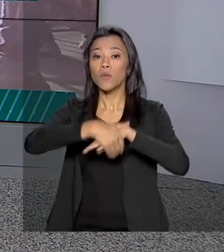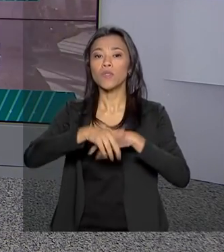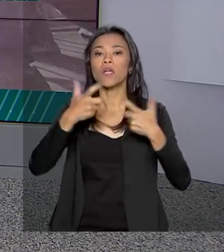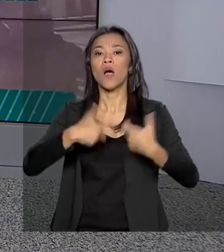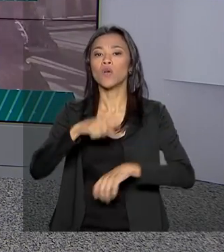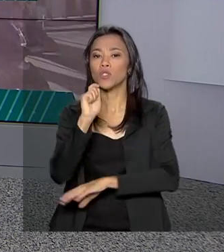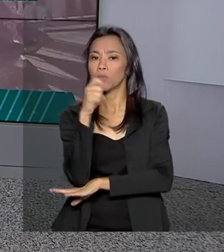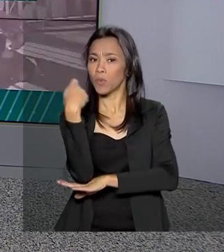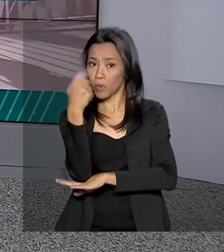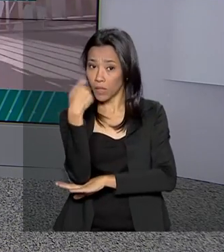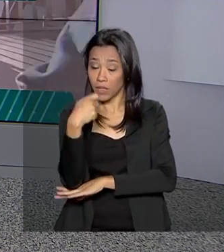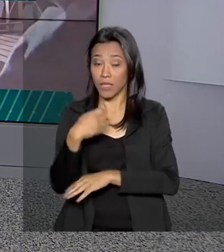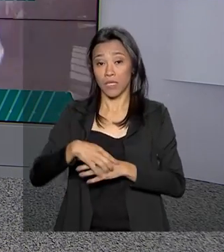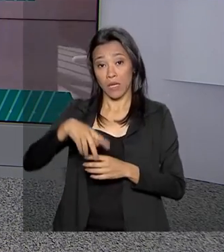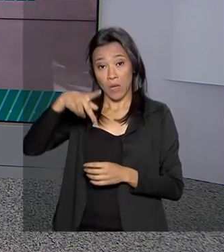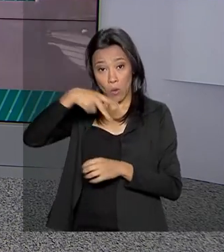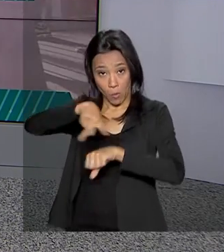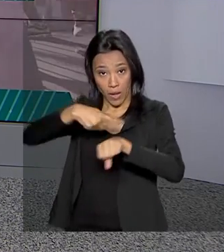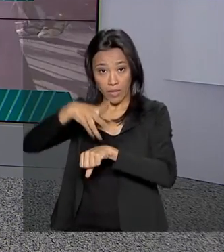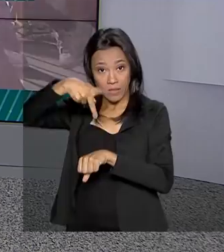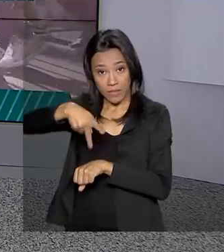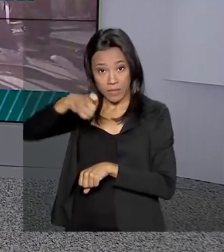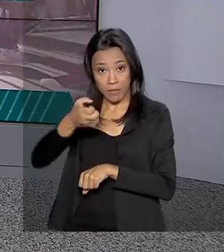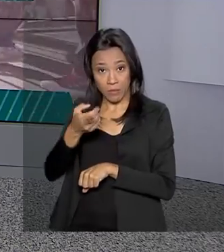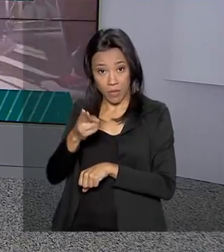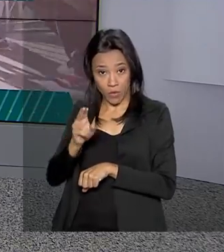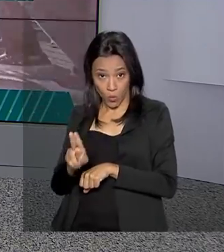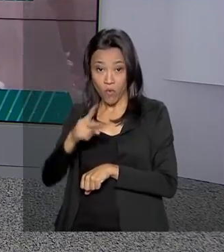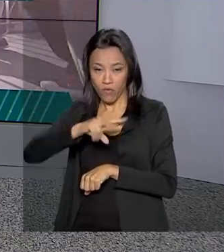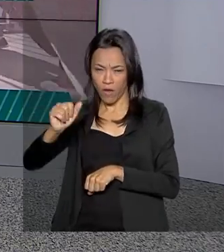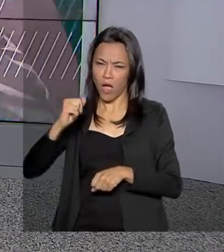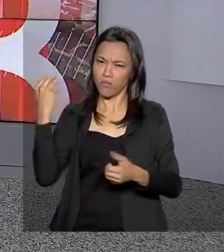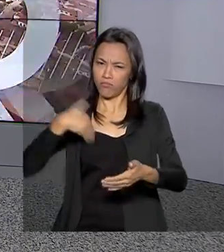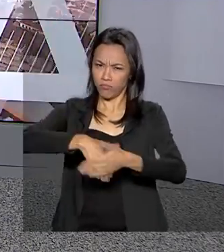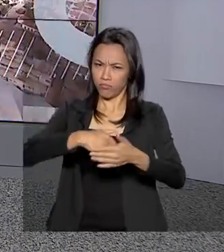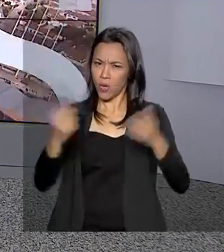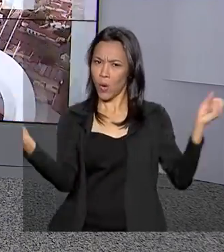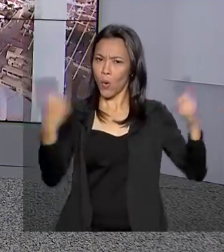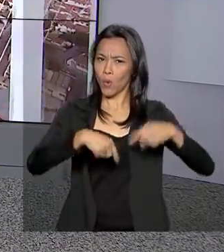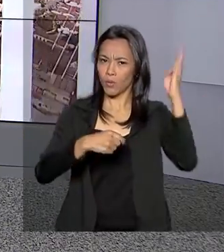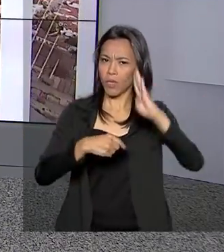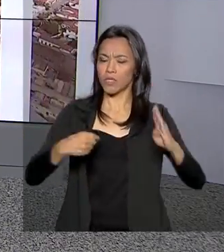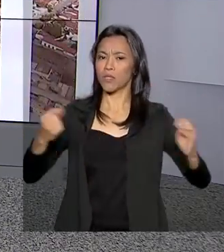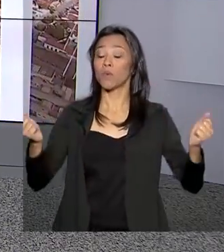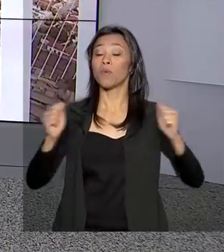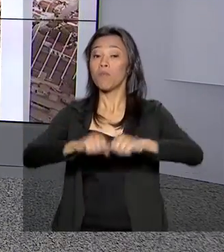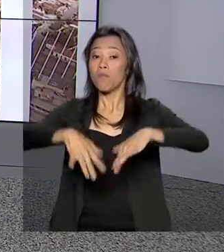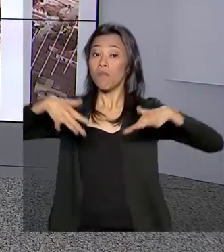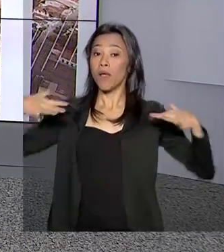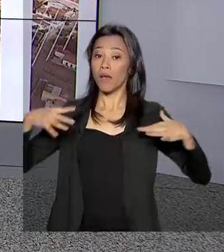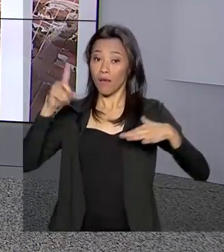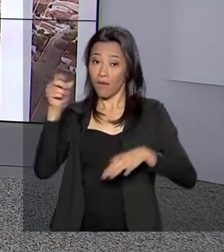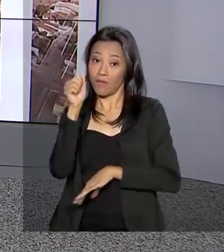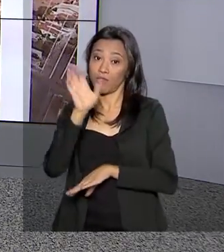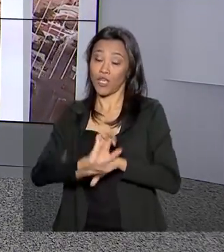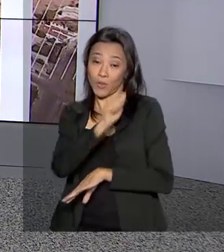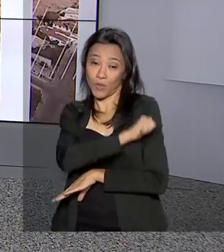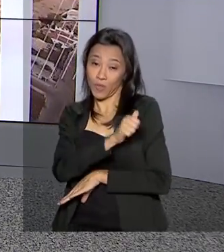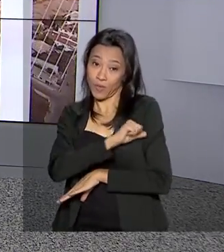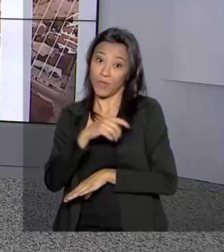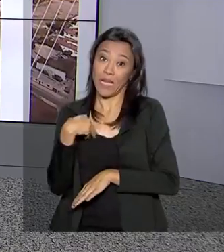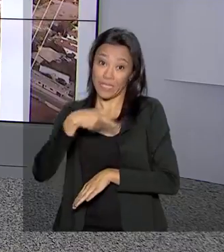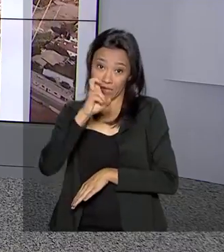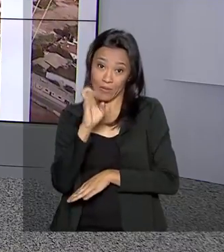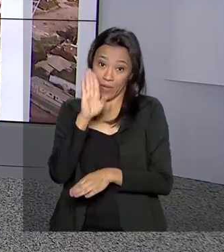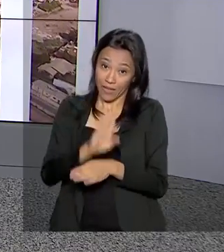Alegre. Os peruanos jogarão a final contra o Brasil no próximo domingo, no Maracanã, às 5 da tarde, horário de Brasília. Então, todo mundo na torcida